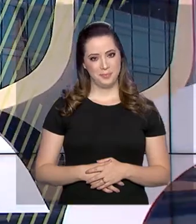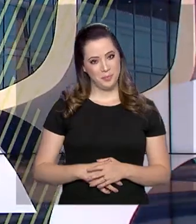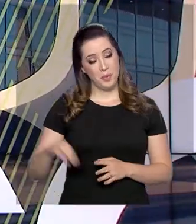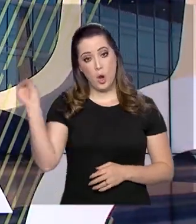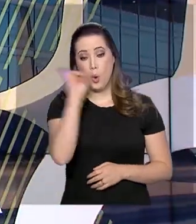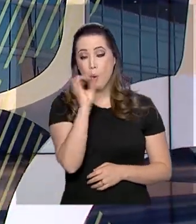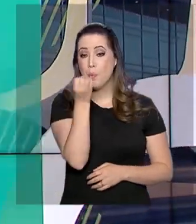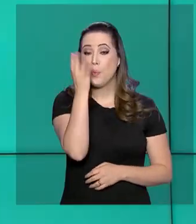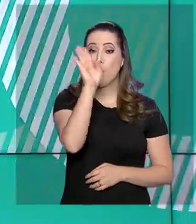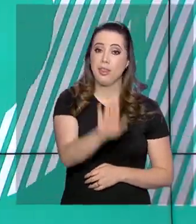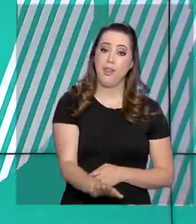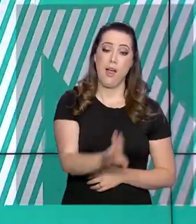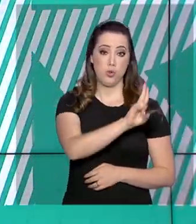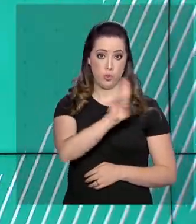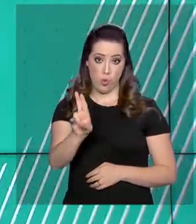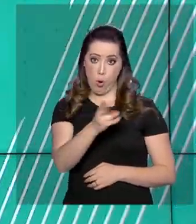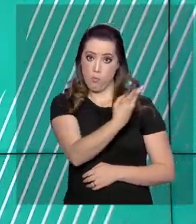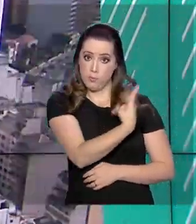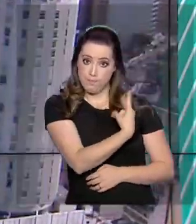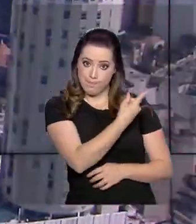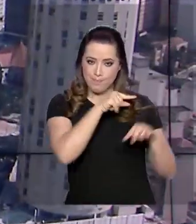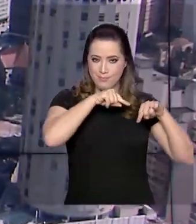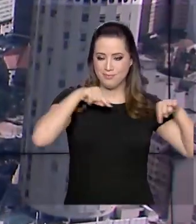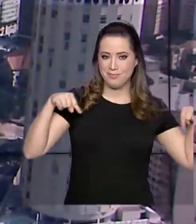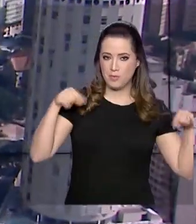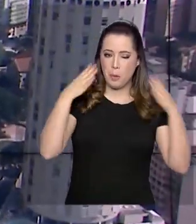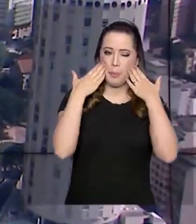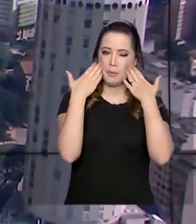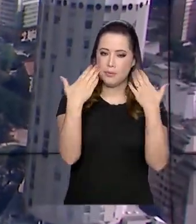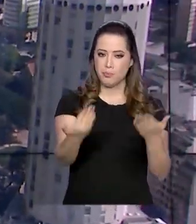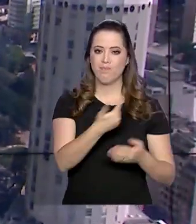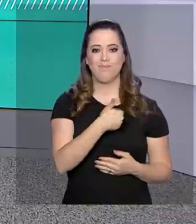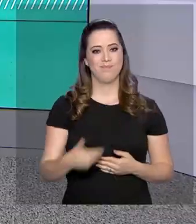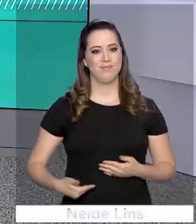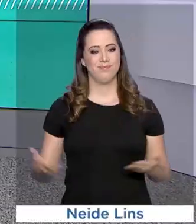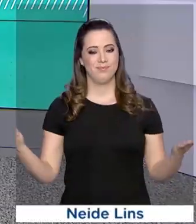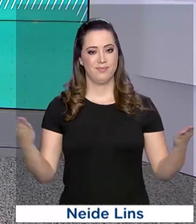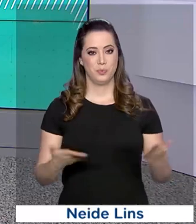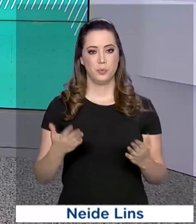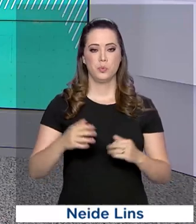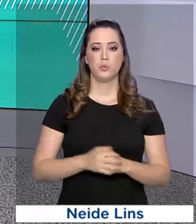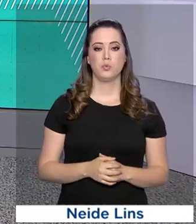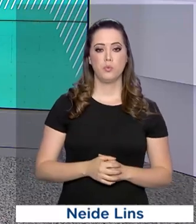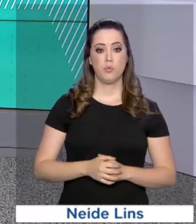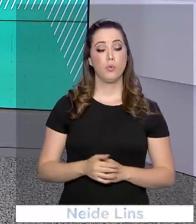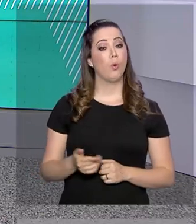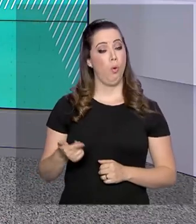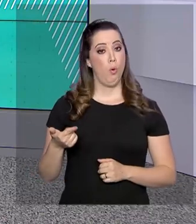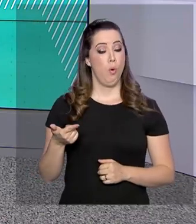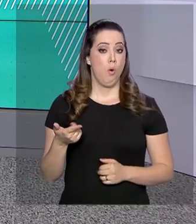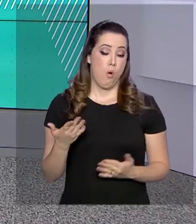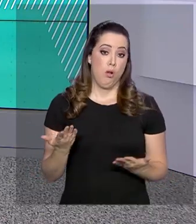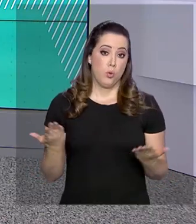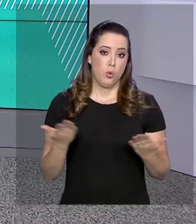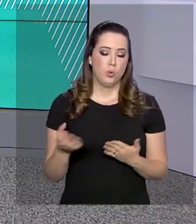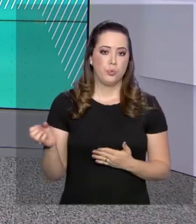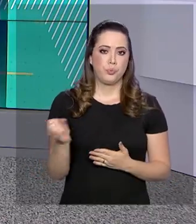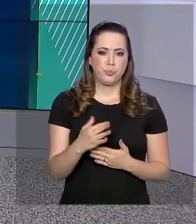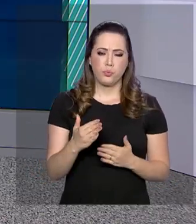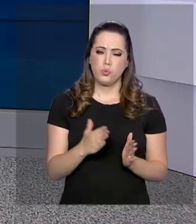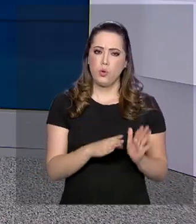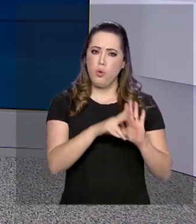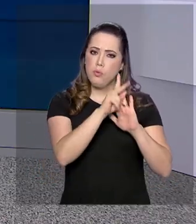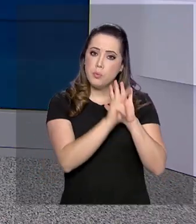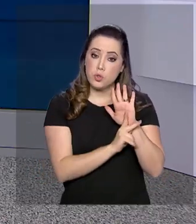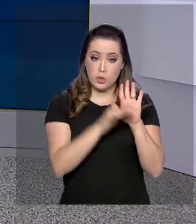Olá, boa tarde, eu sou Roberto Camargo e estamos de volta com o Governo Agora. Mais um passo no combate à violência contra